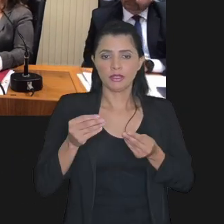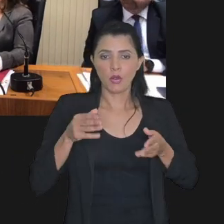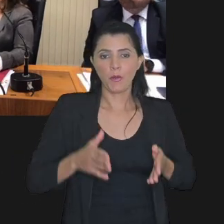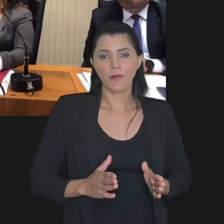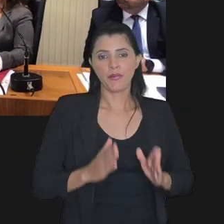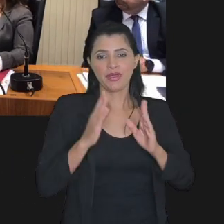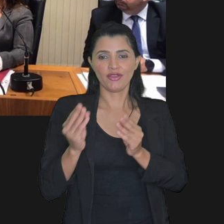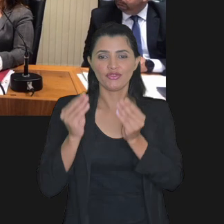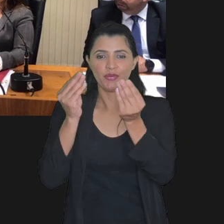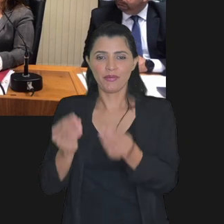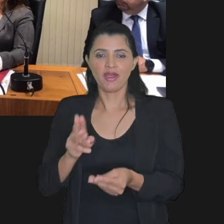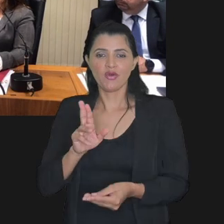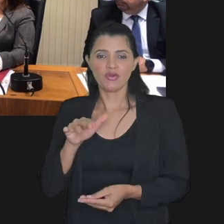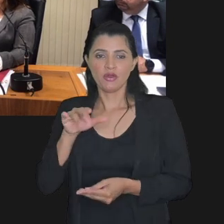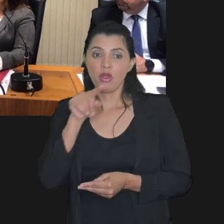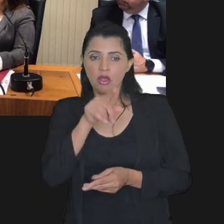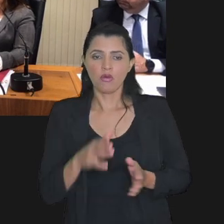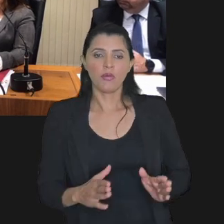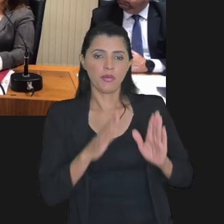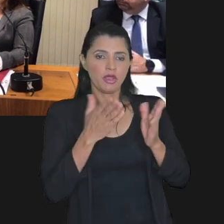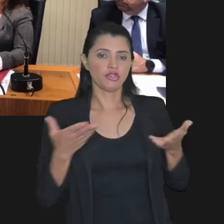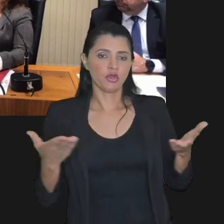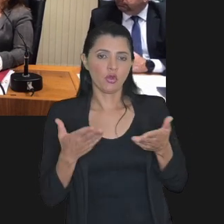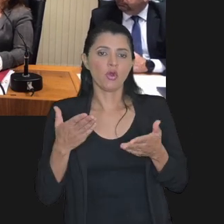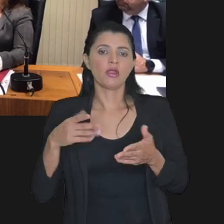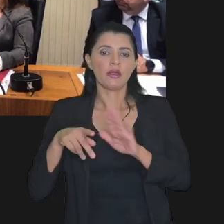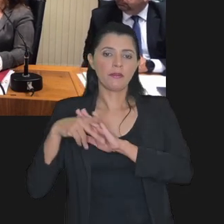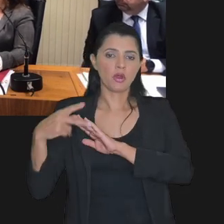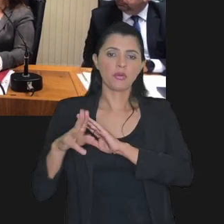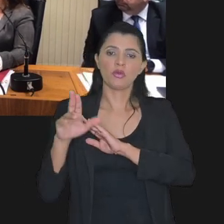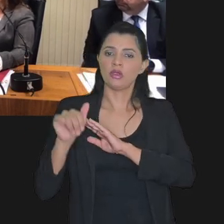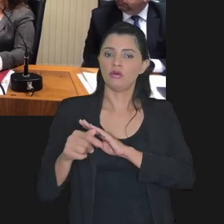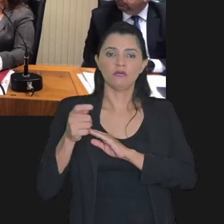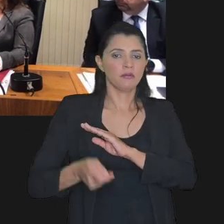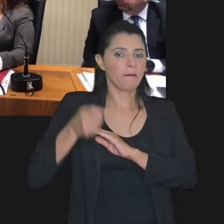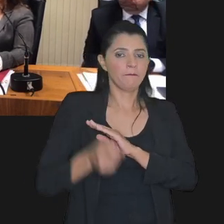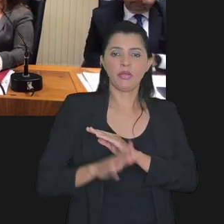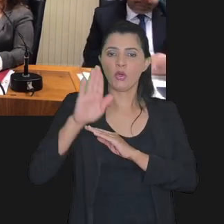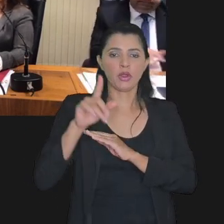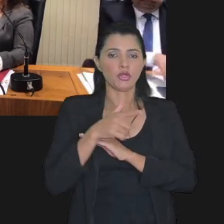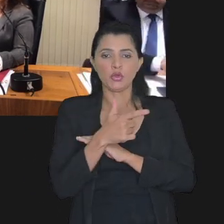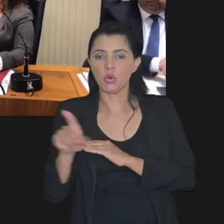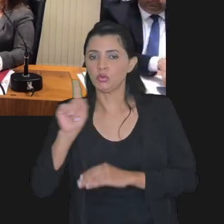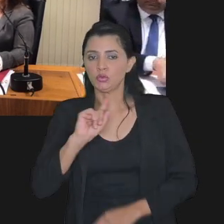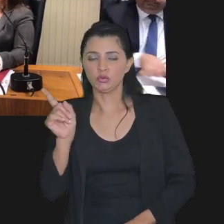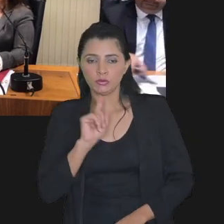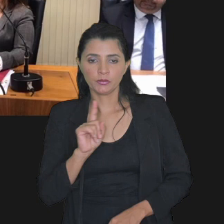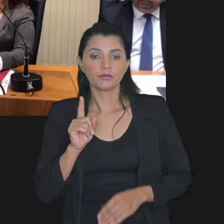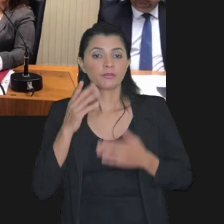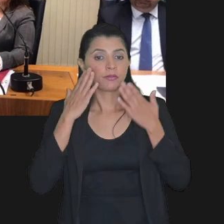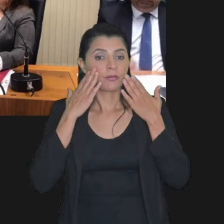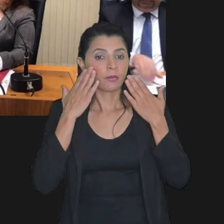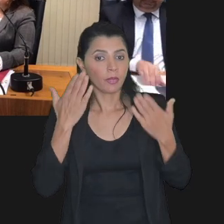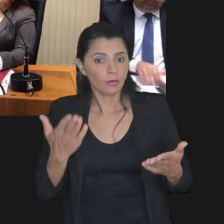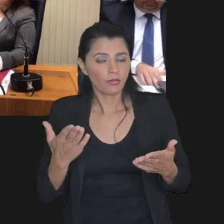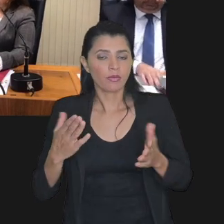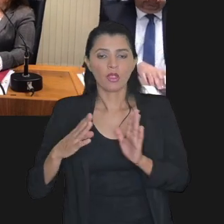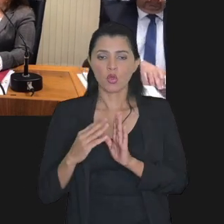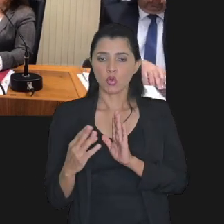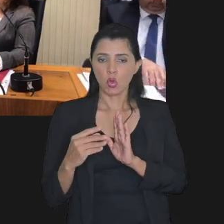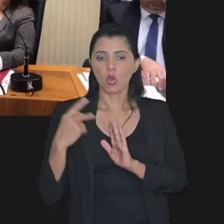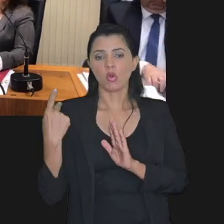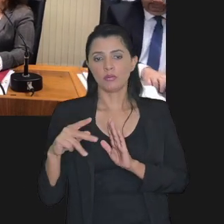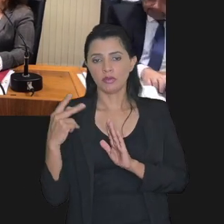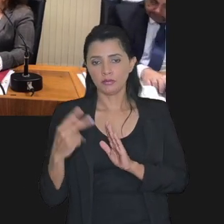o crédito para a União esse crédito é da União com isso ele não vai ser penhorado em outro processo apresentar a cópia que decidiu